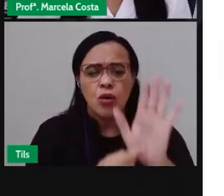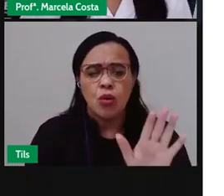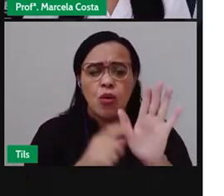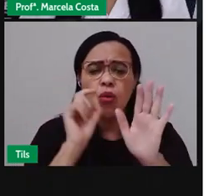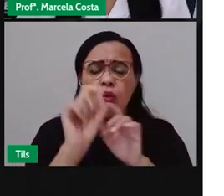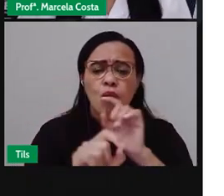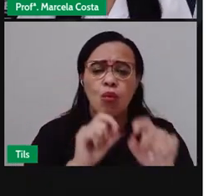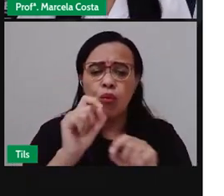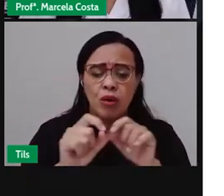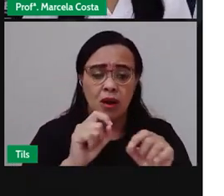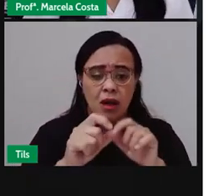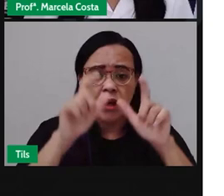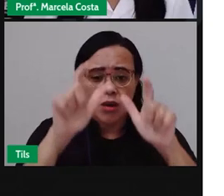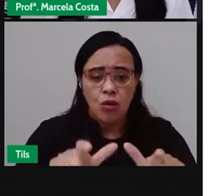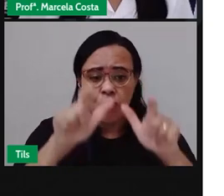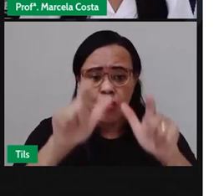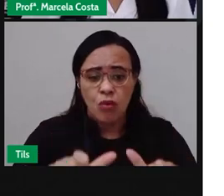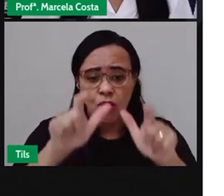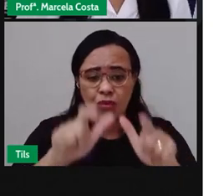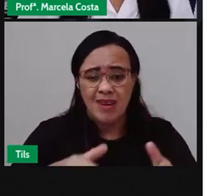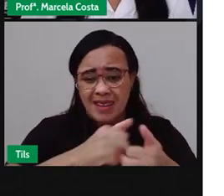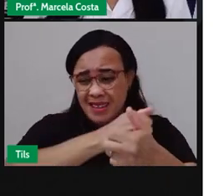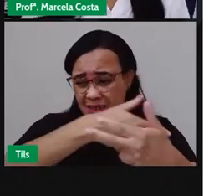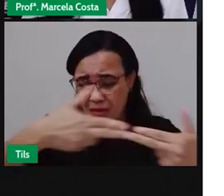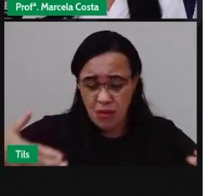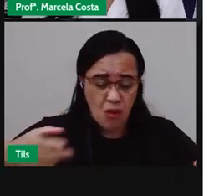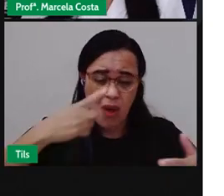mostrando que ali naquele bairro, os moradores